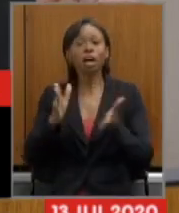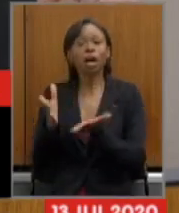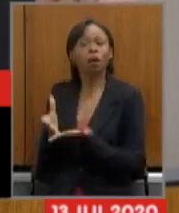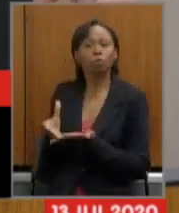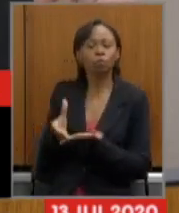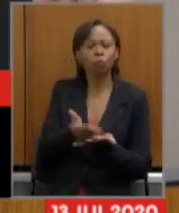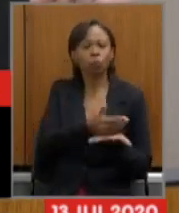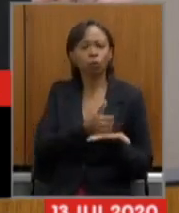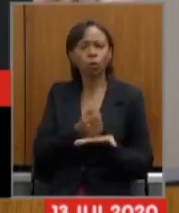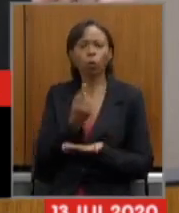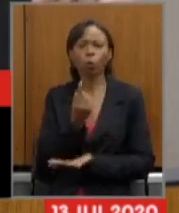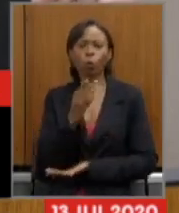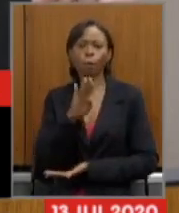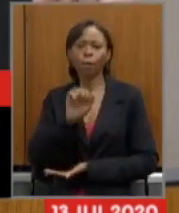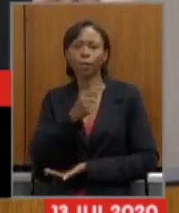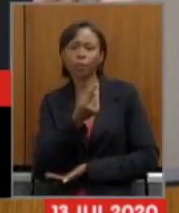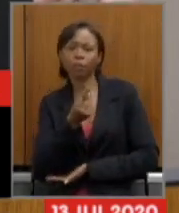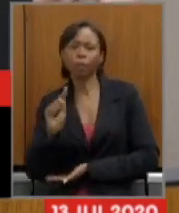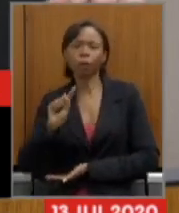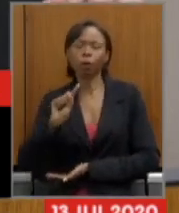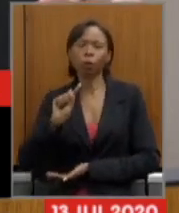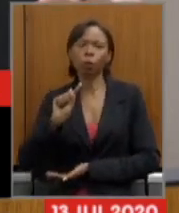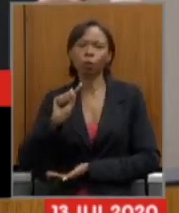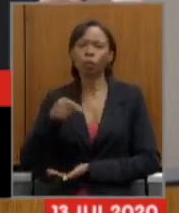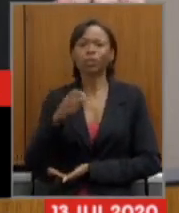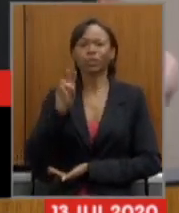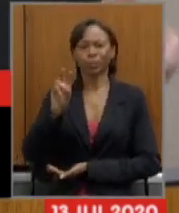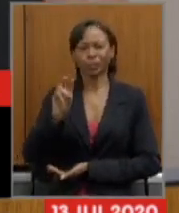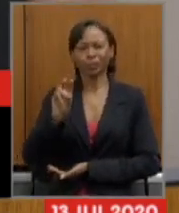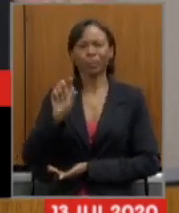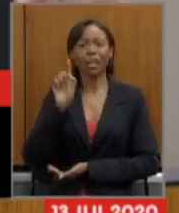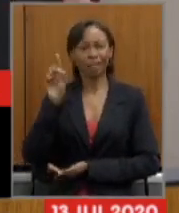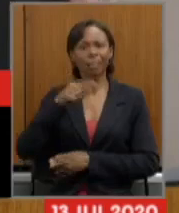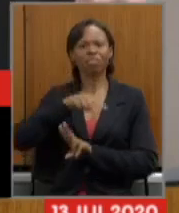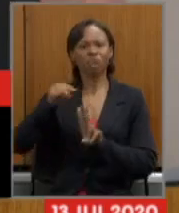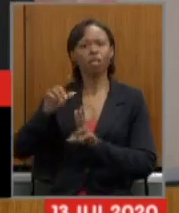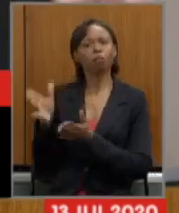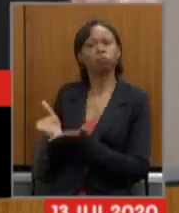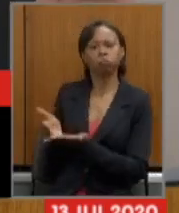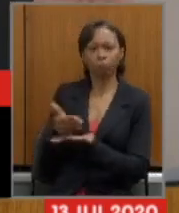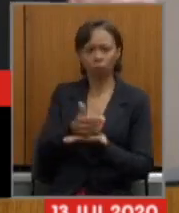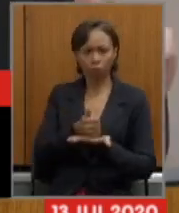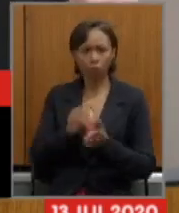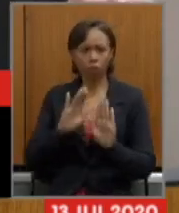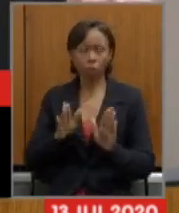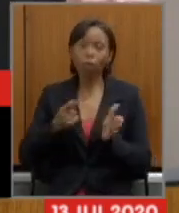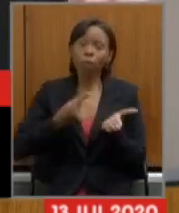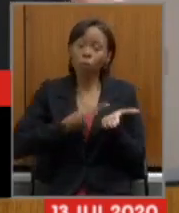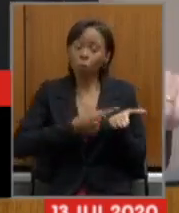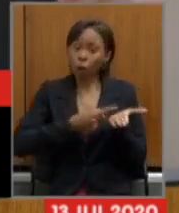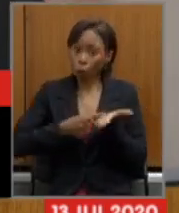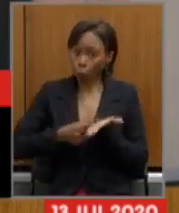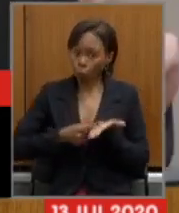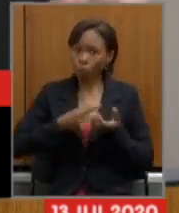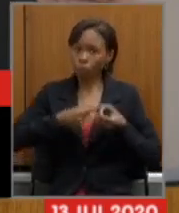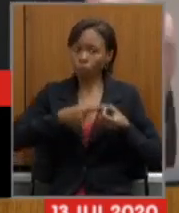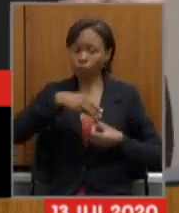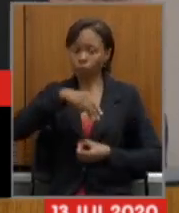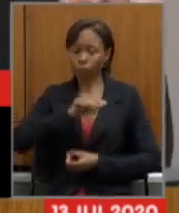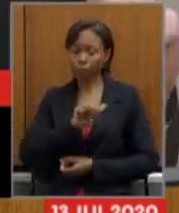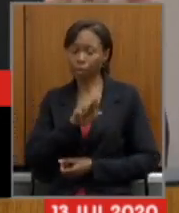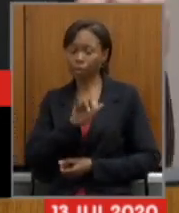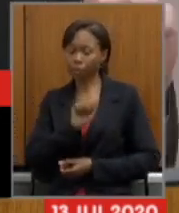da Vale e o que nós já negociamos no acordo de Mariana são 650